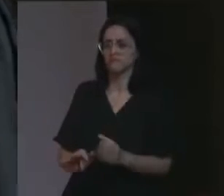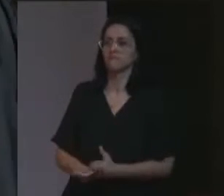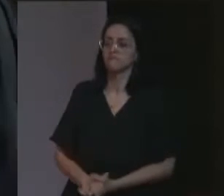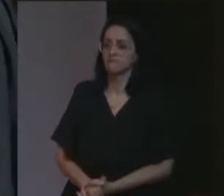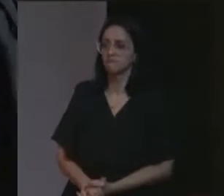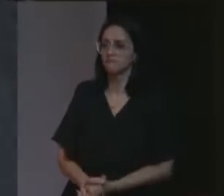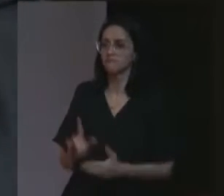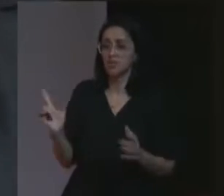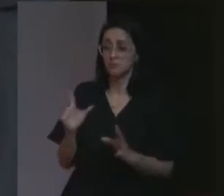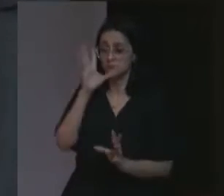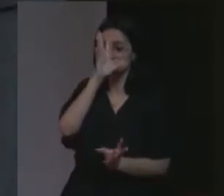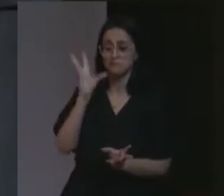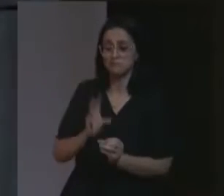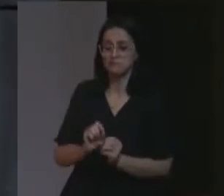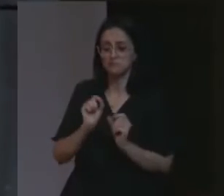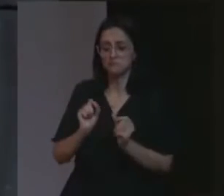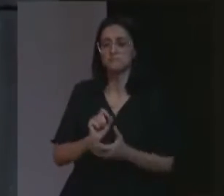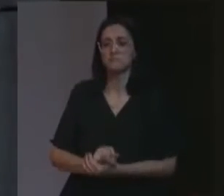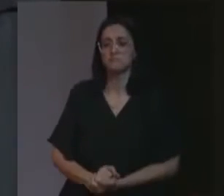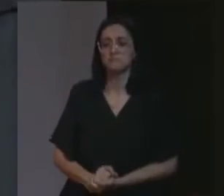e eu encerro dizendo o seguinte,